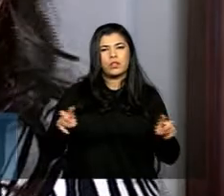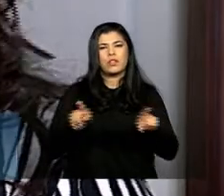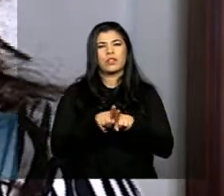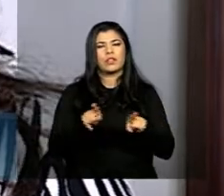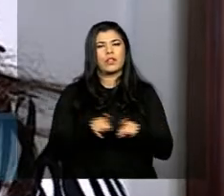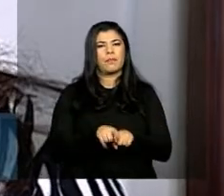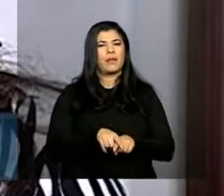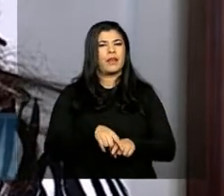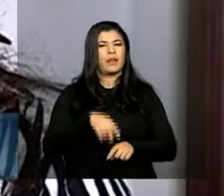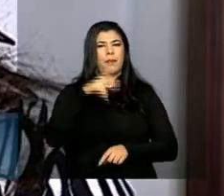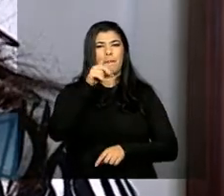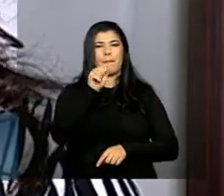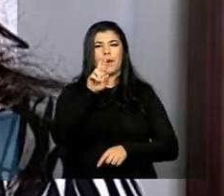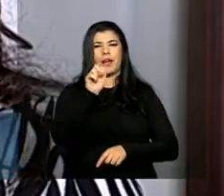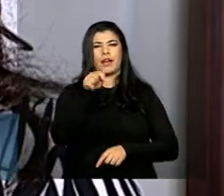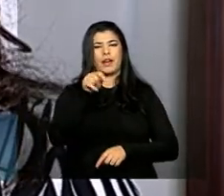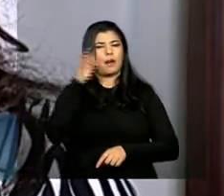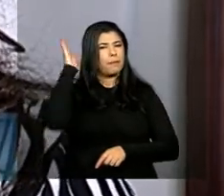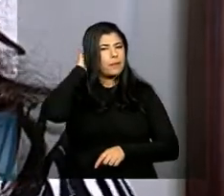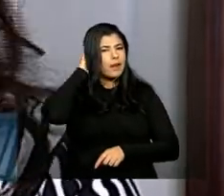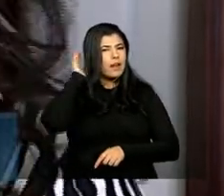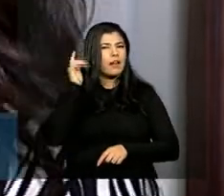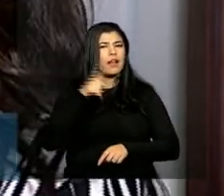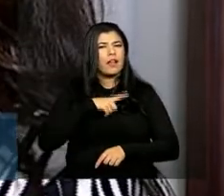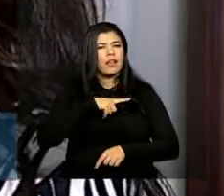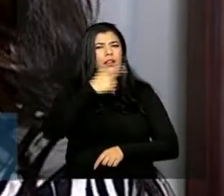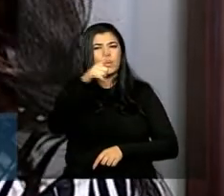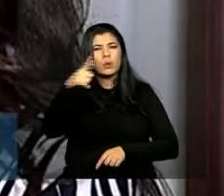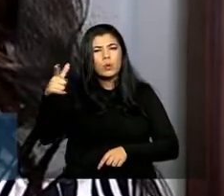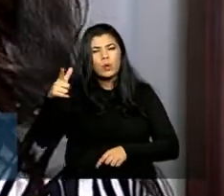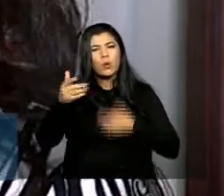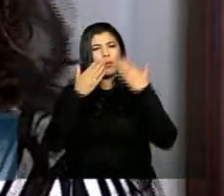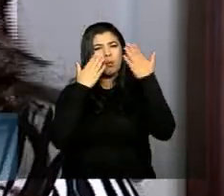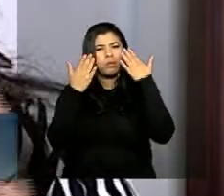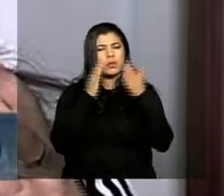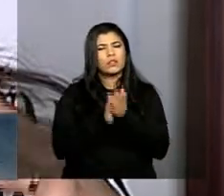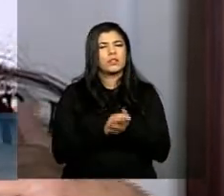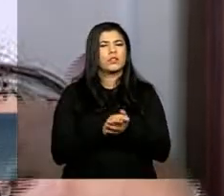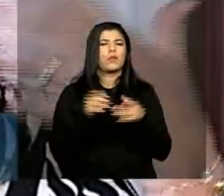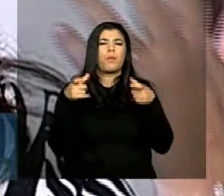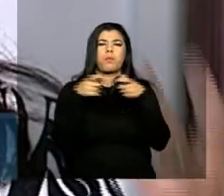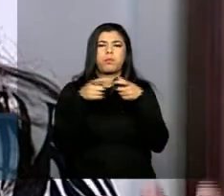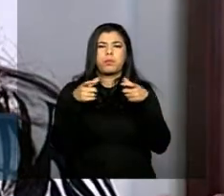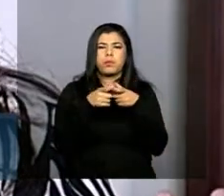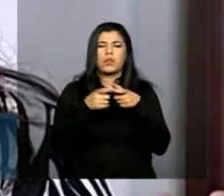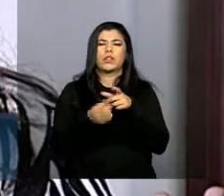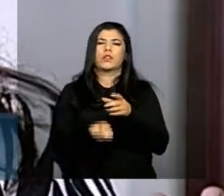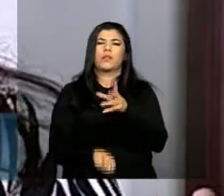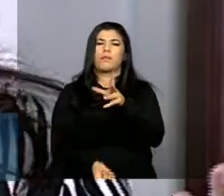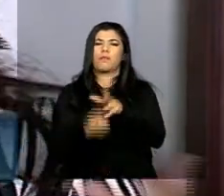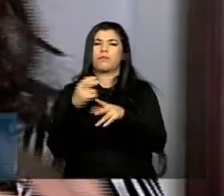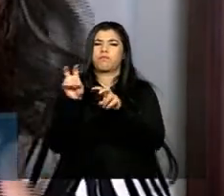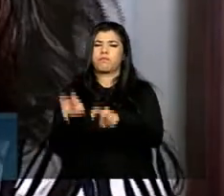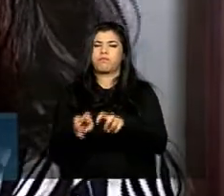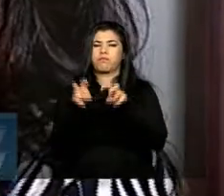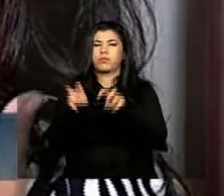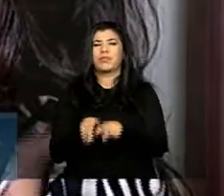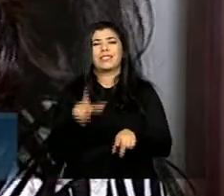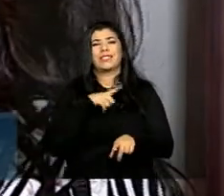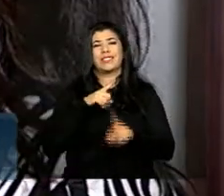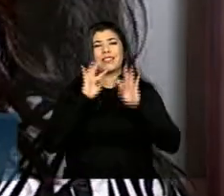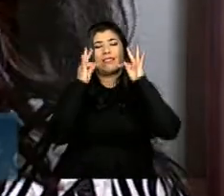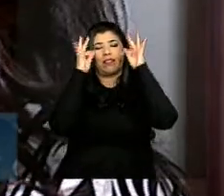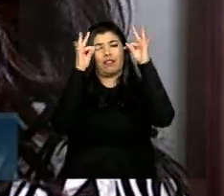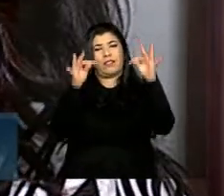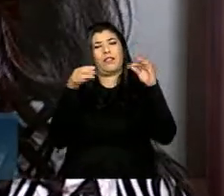está com nível um pouco mais baixo são pequenos produtores de agricultura de alta tecnologia e que precisa